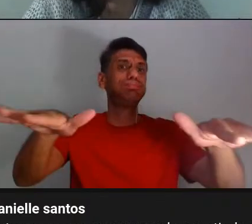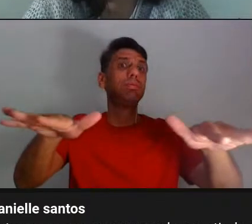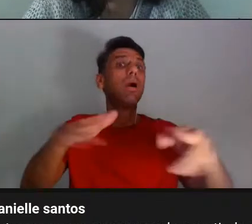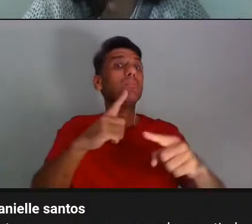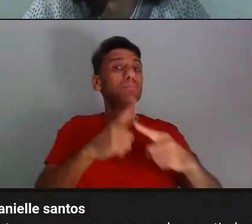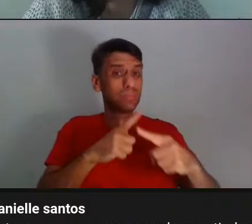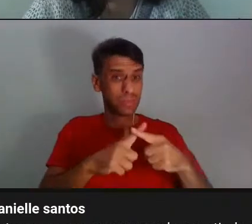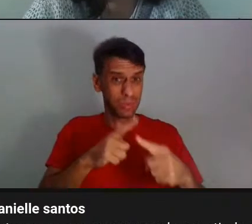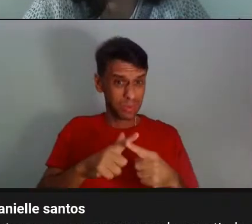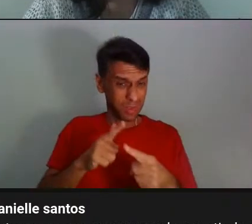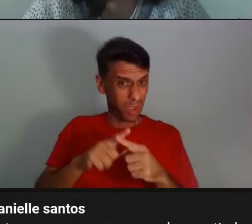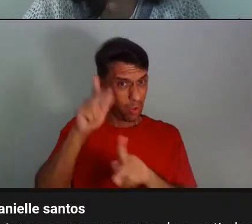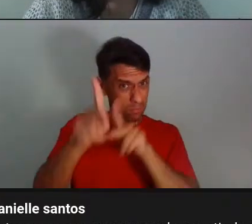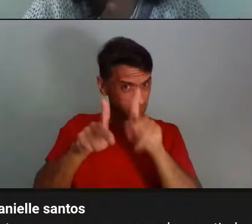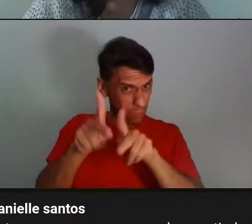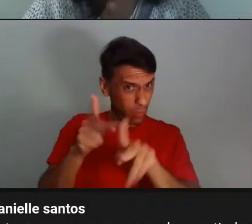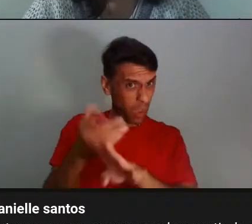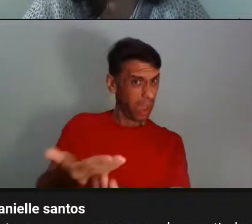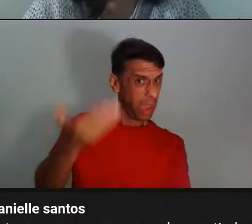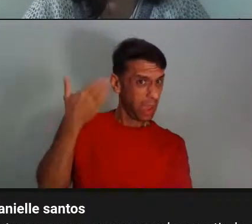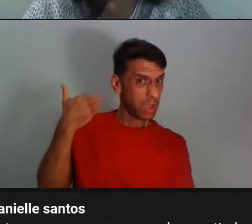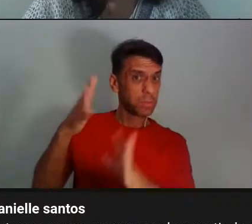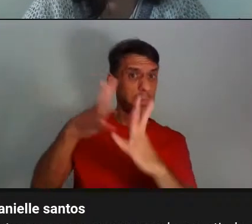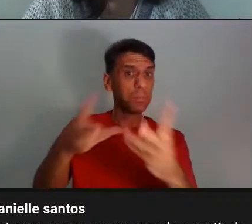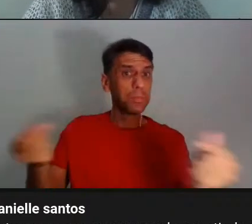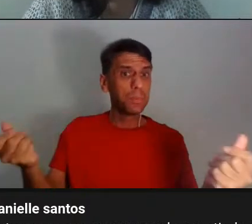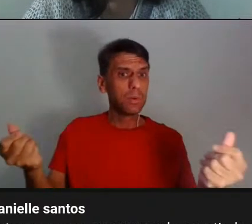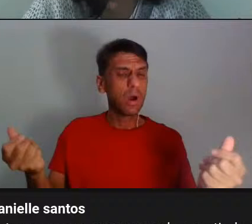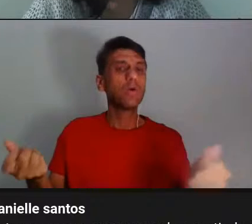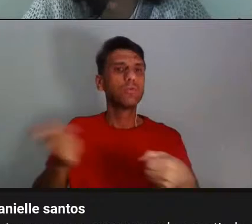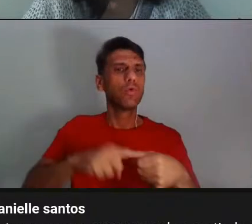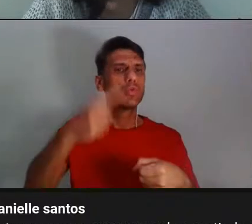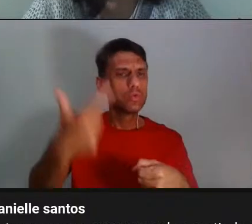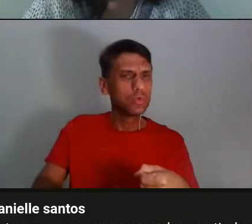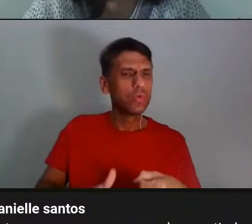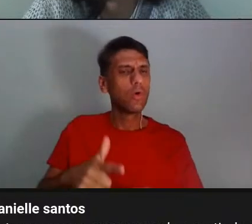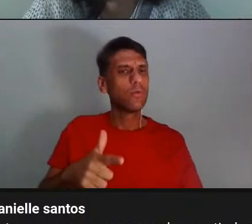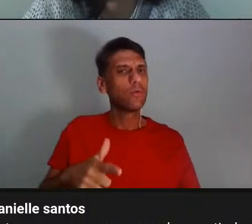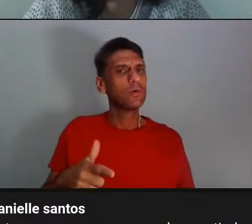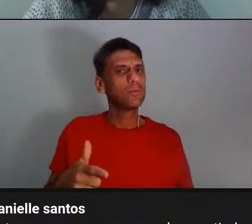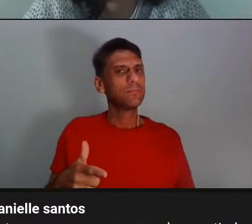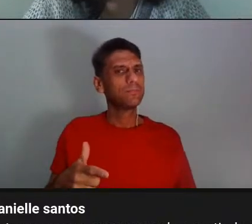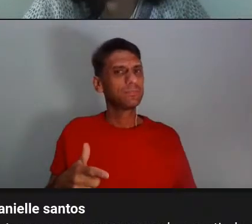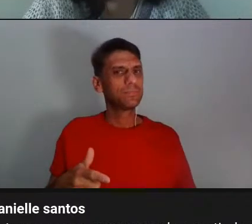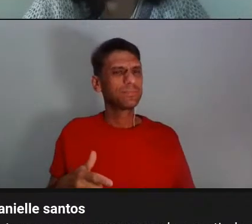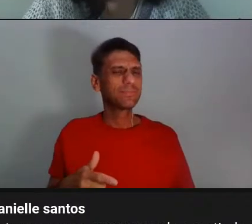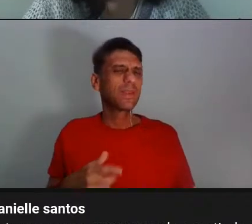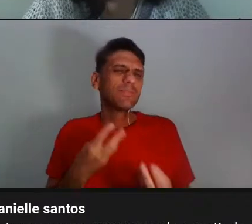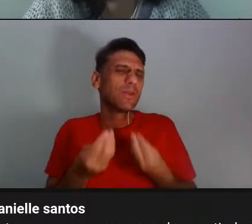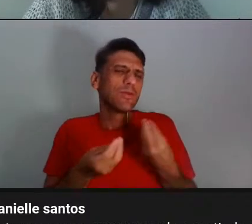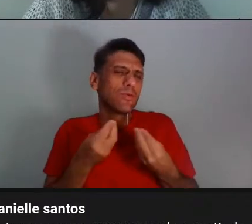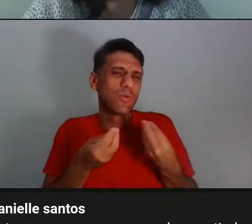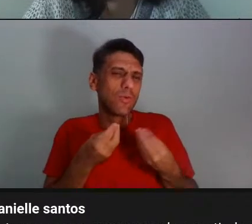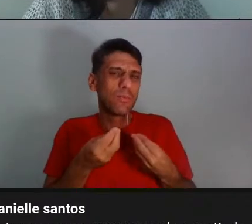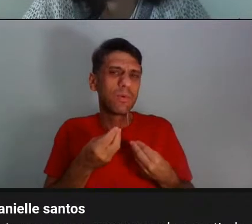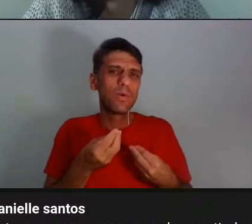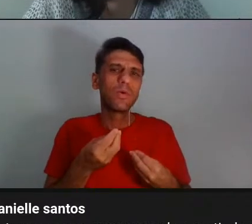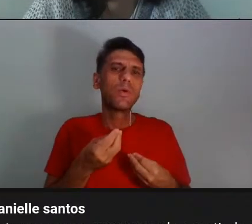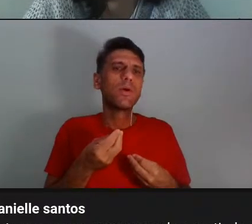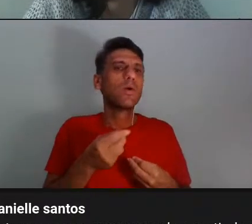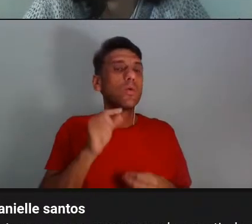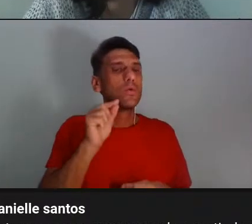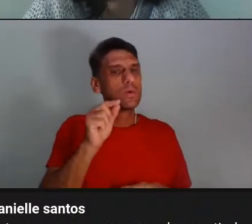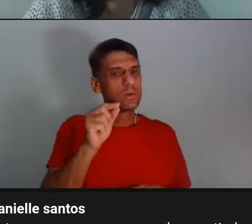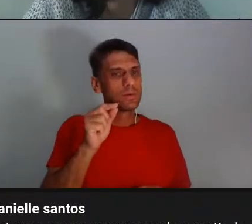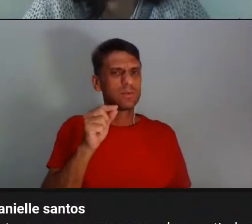esse povo, que antes foi considerado distinto, hoje está aqui de novo. É como se fôssemos, é como se a gente tivesse,